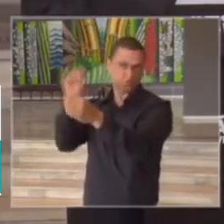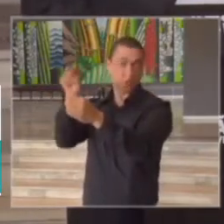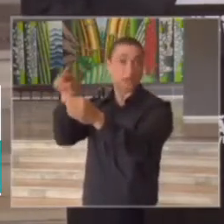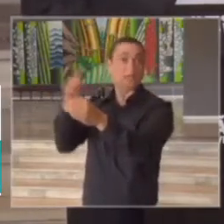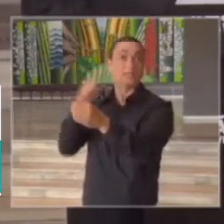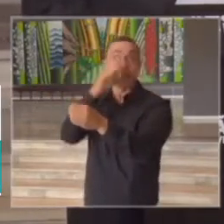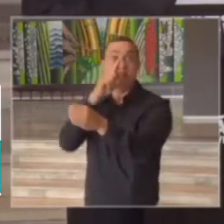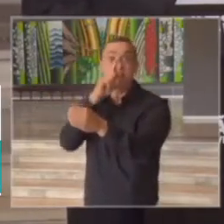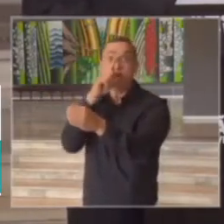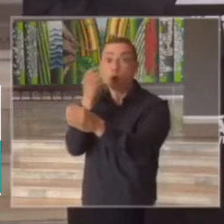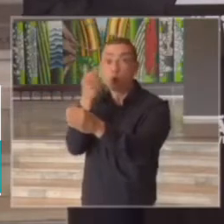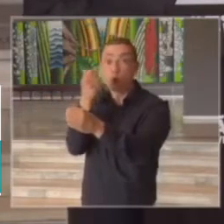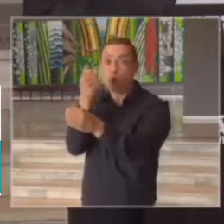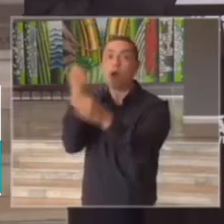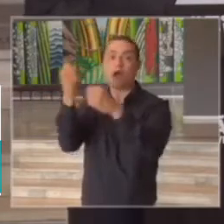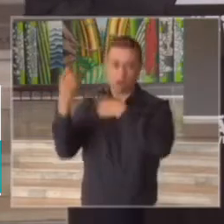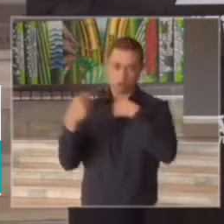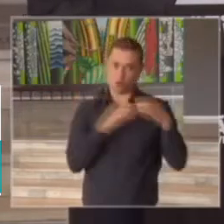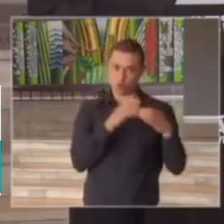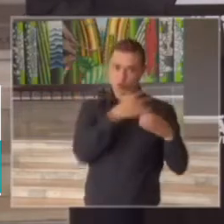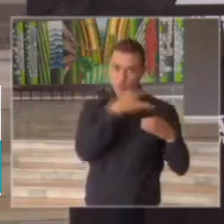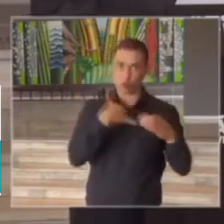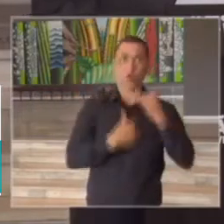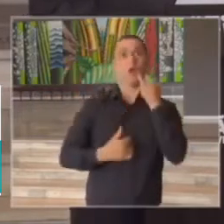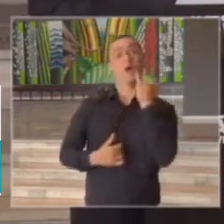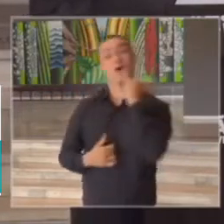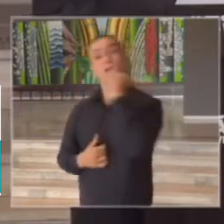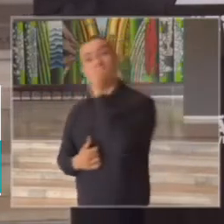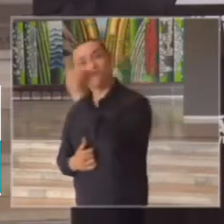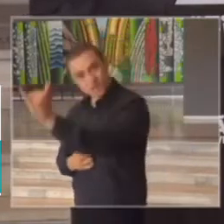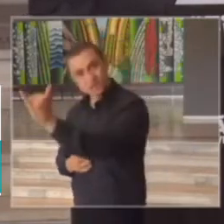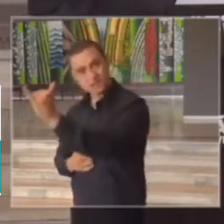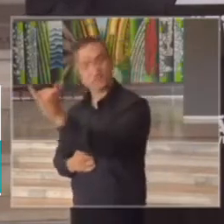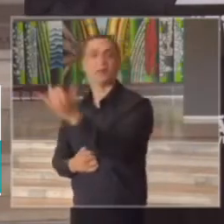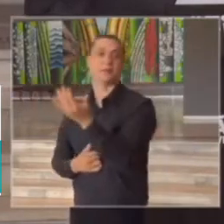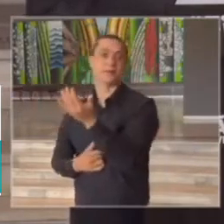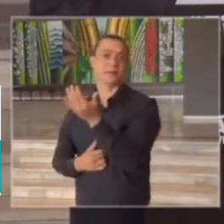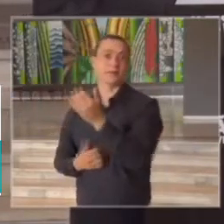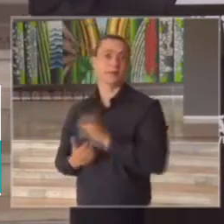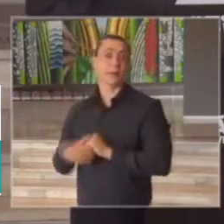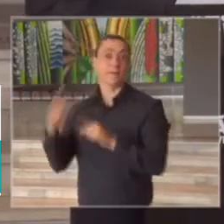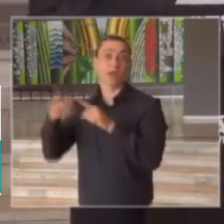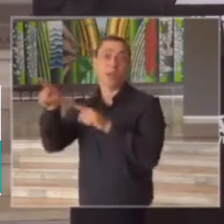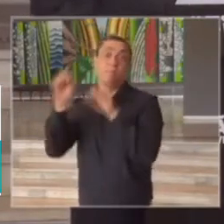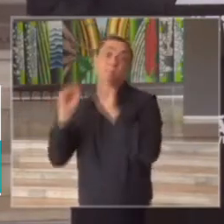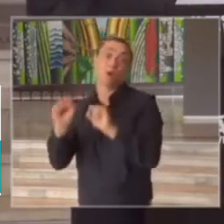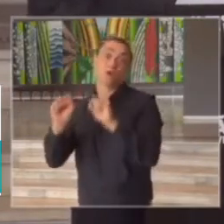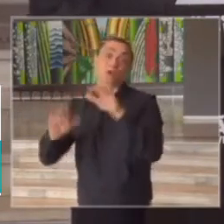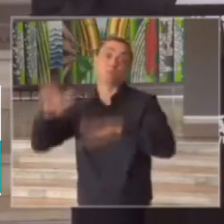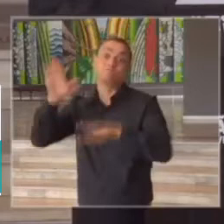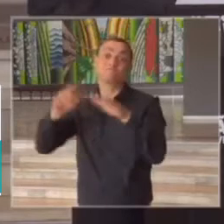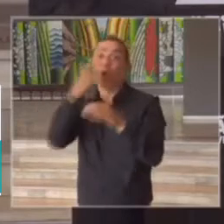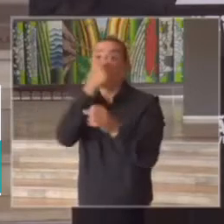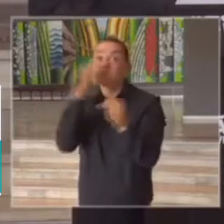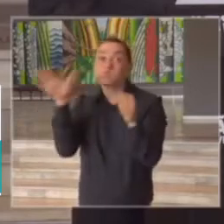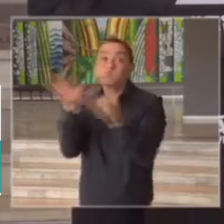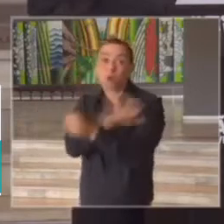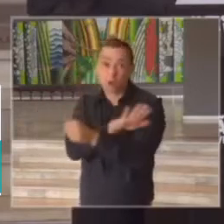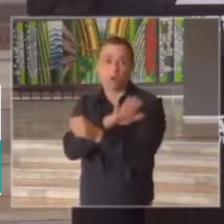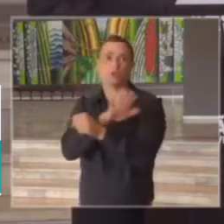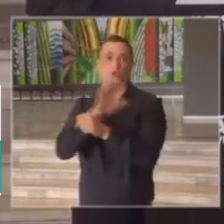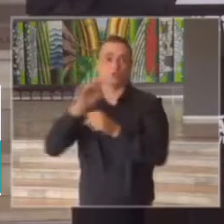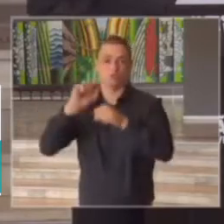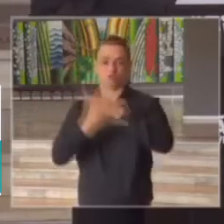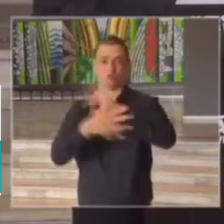possibilidade de um número maior de pessoas procurando leitos para internação nós vamos emitir